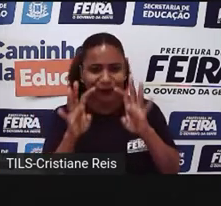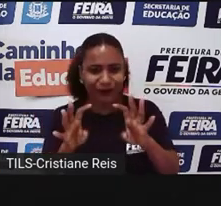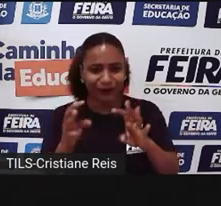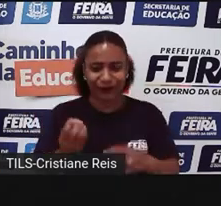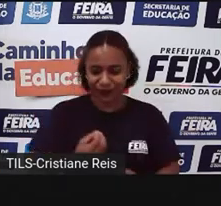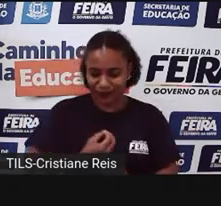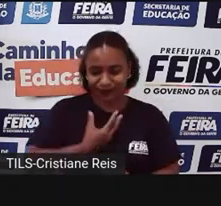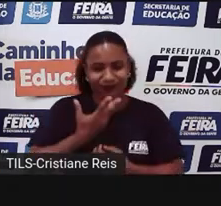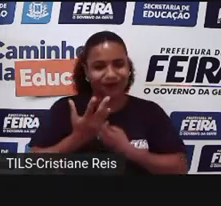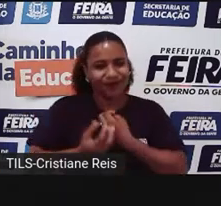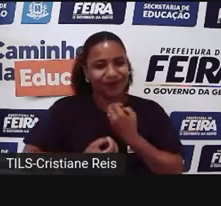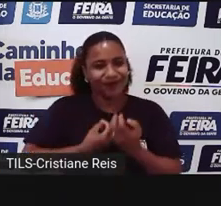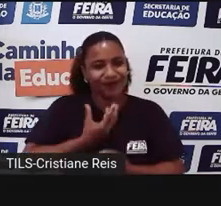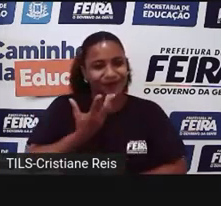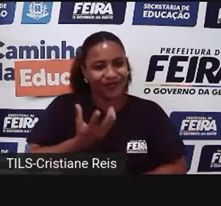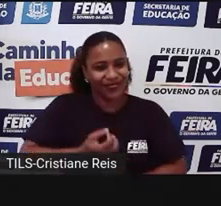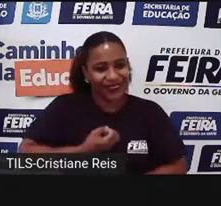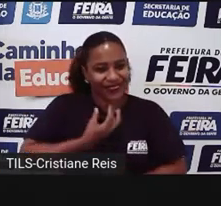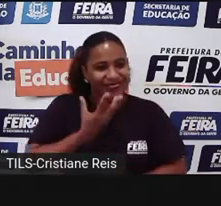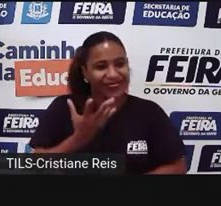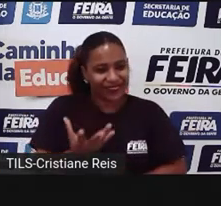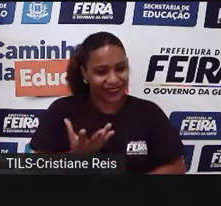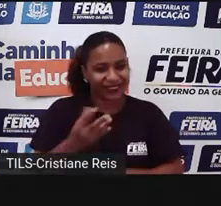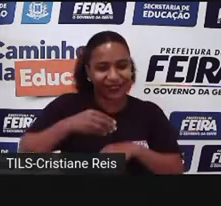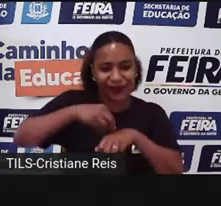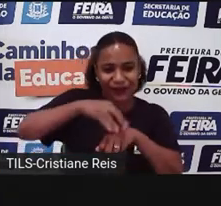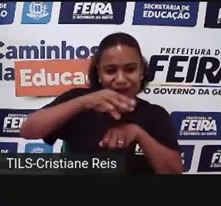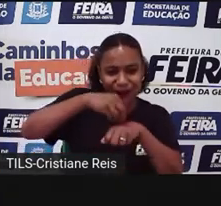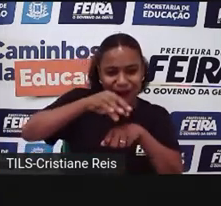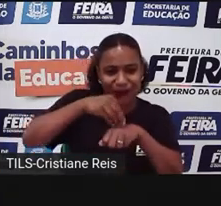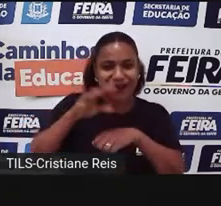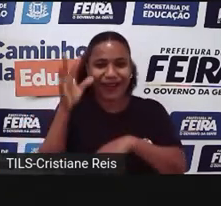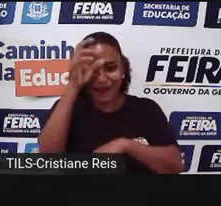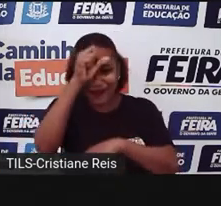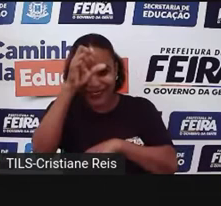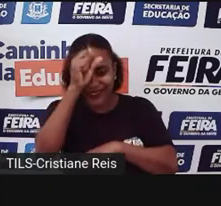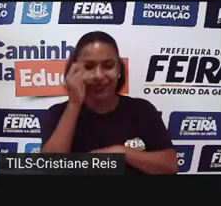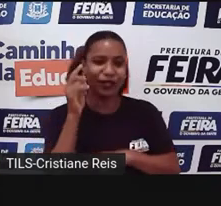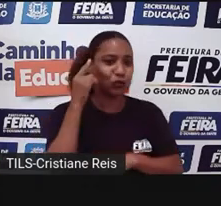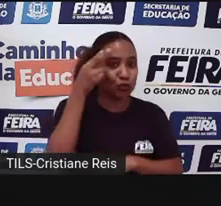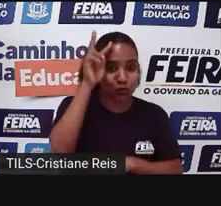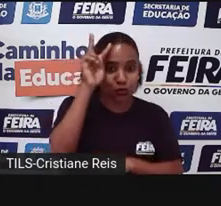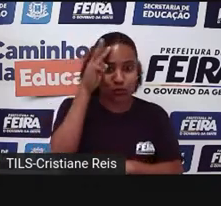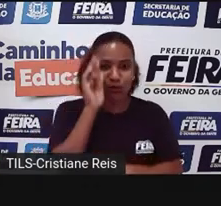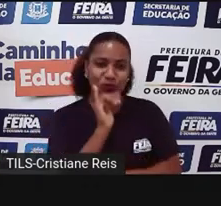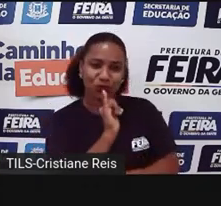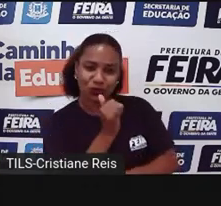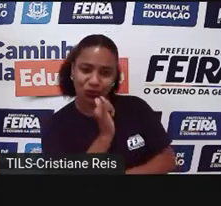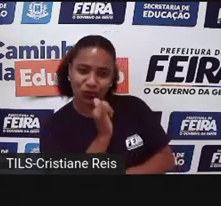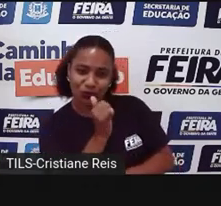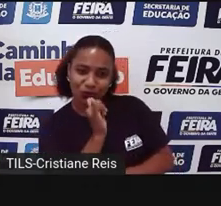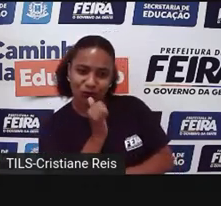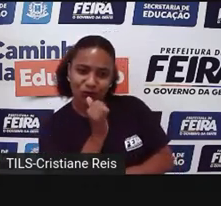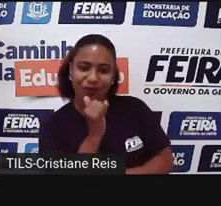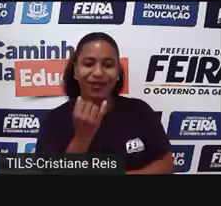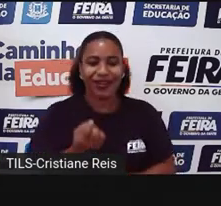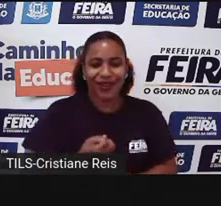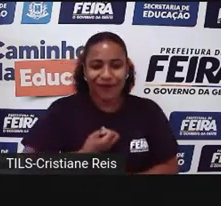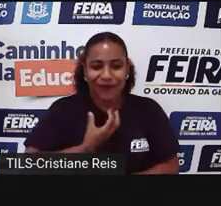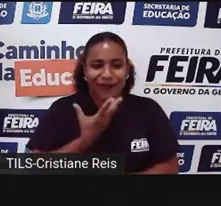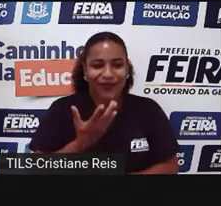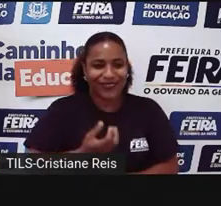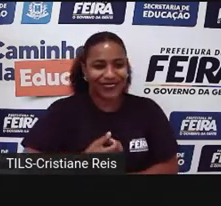passar um conhecimento, de aprender, de contar histórias na humanidade, é a poesia.